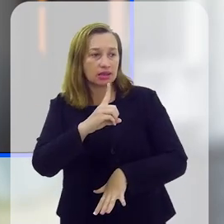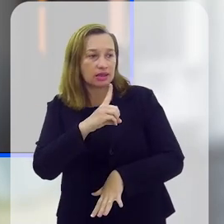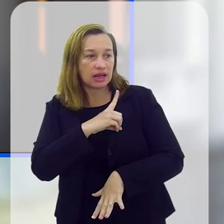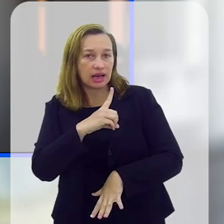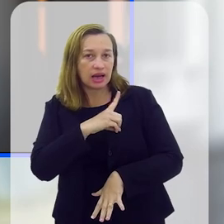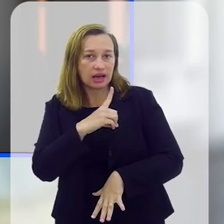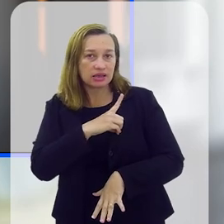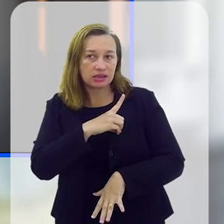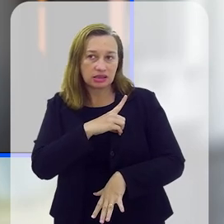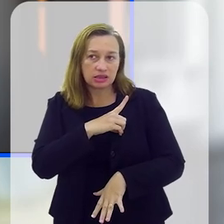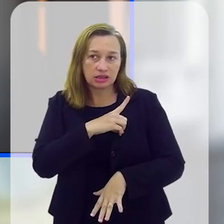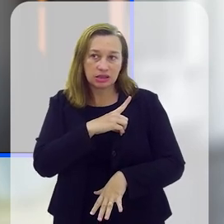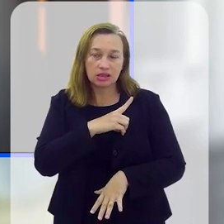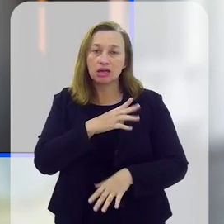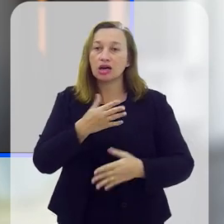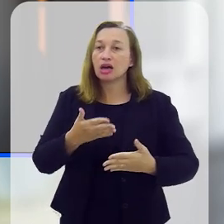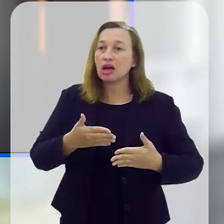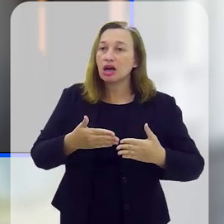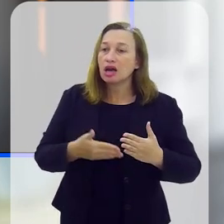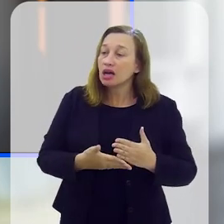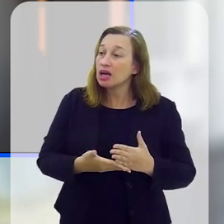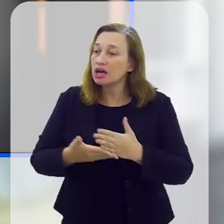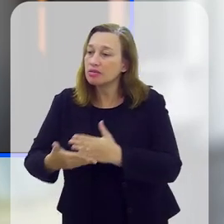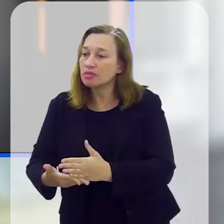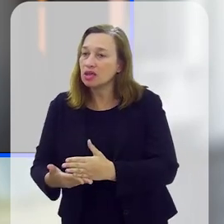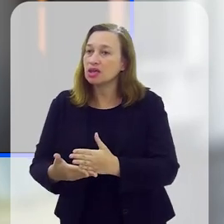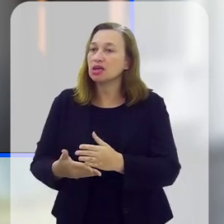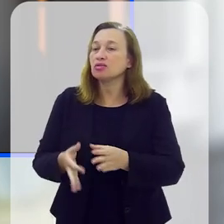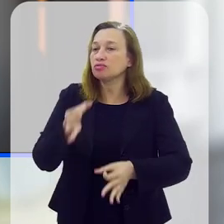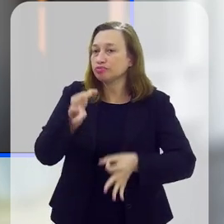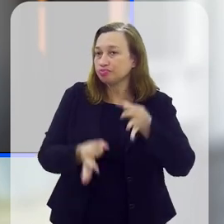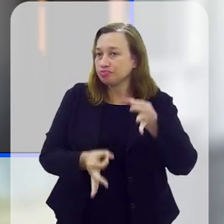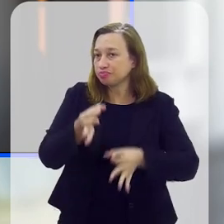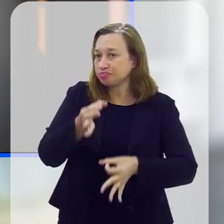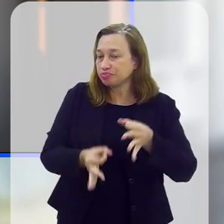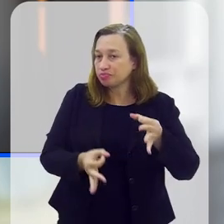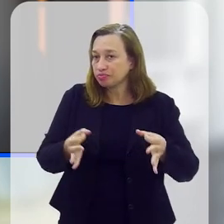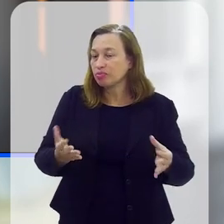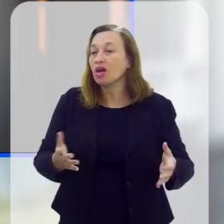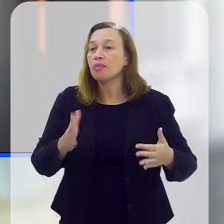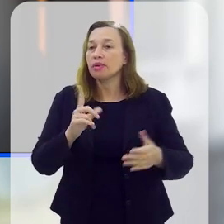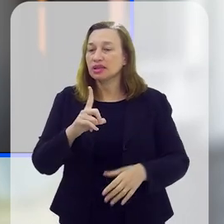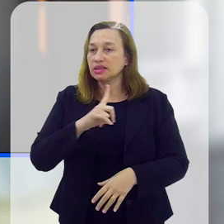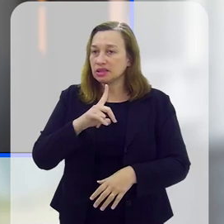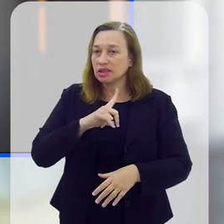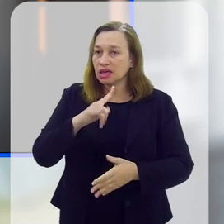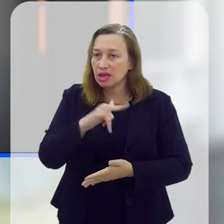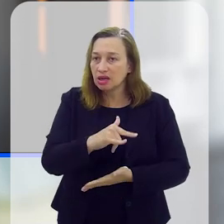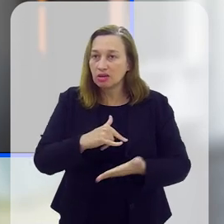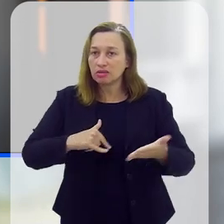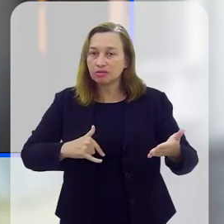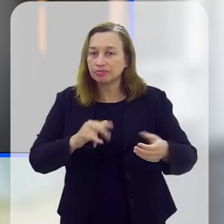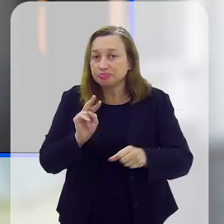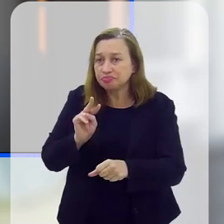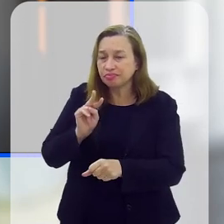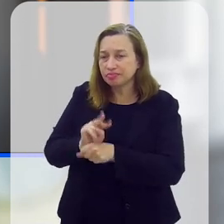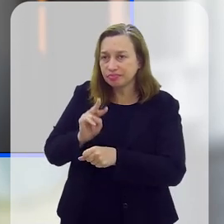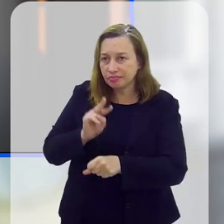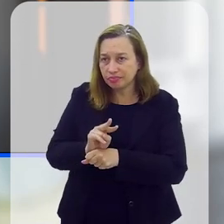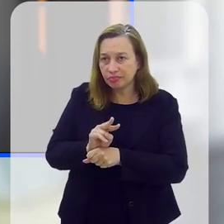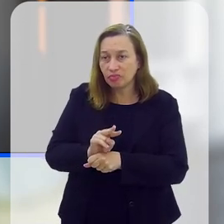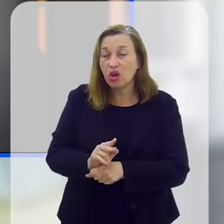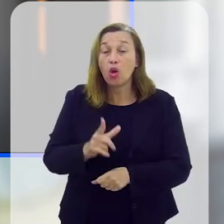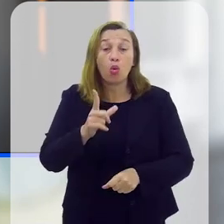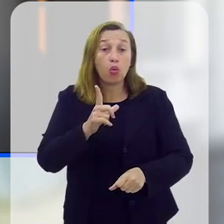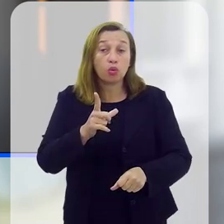que a denúncia percorre no Tribunal de Justiça até que essa mulher tenha, de fato, a medida protetiva em mãos? Eu sei que o tempo já é